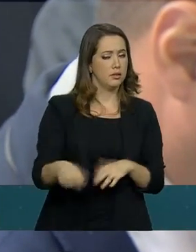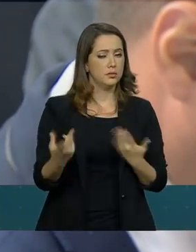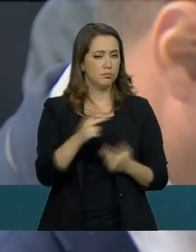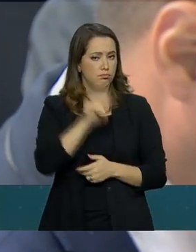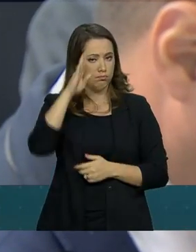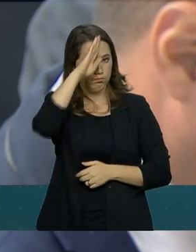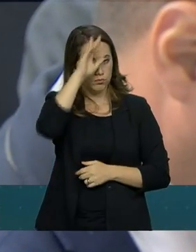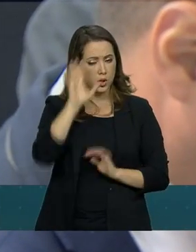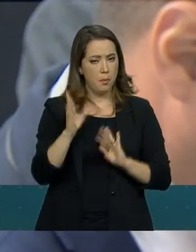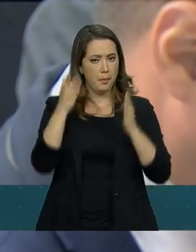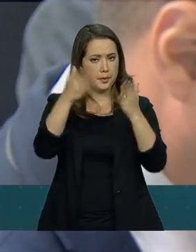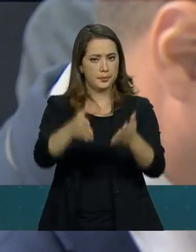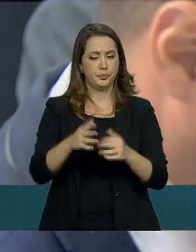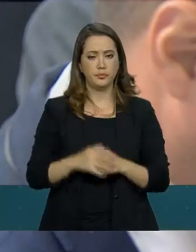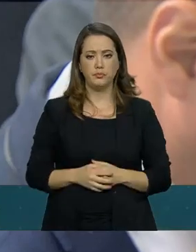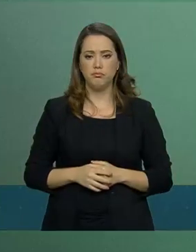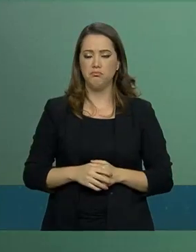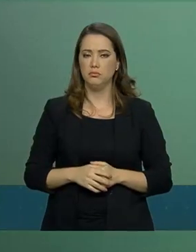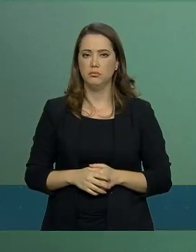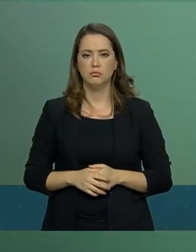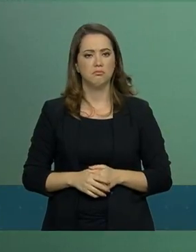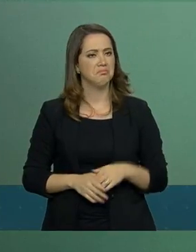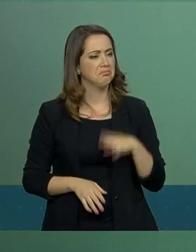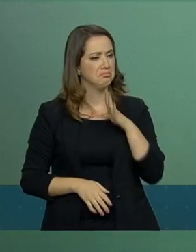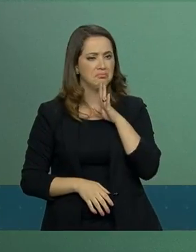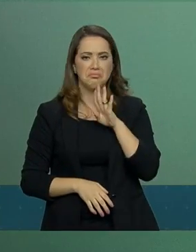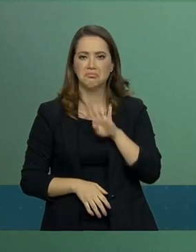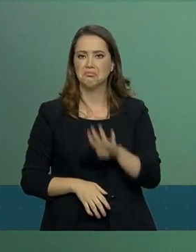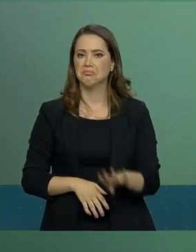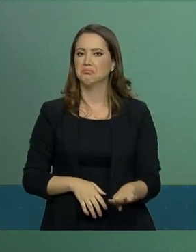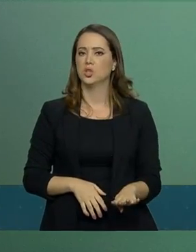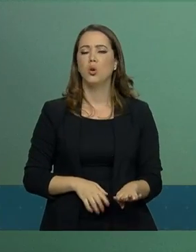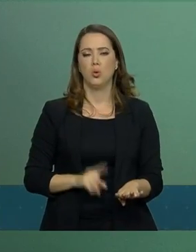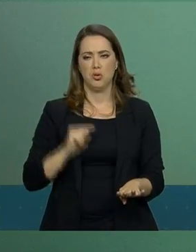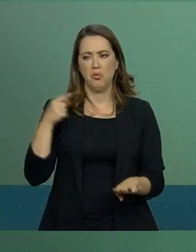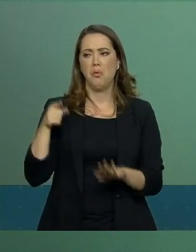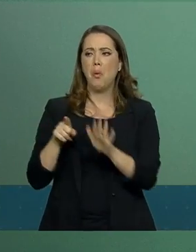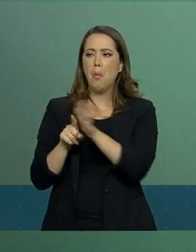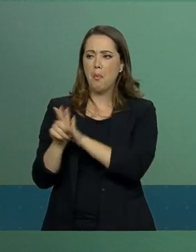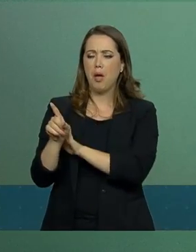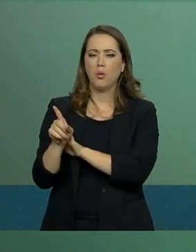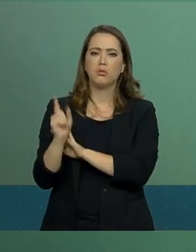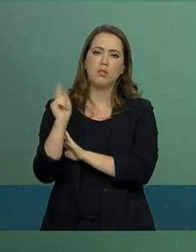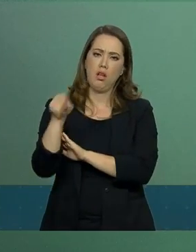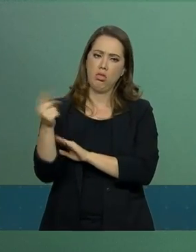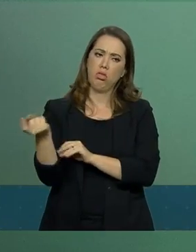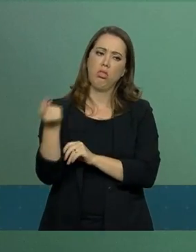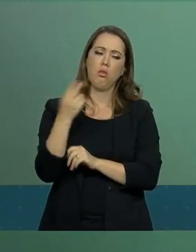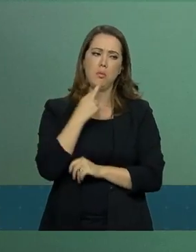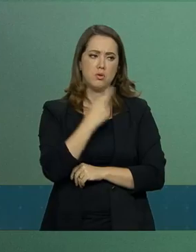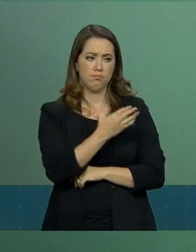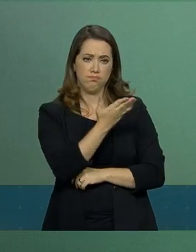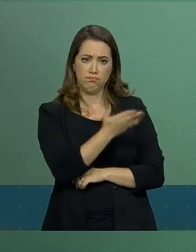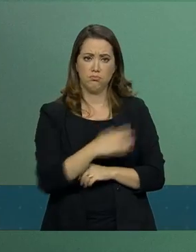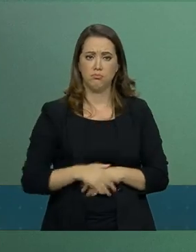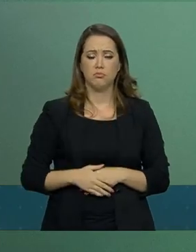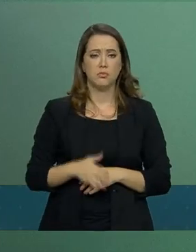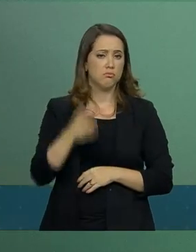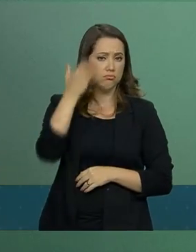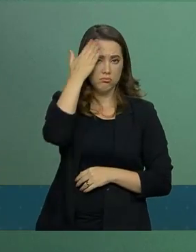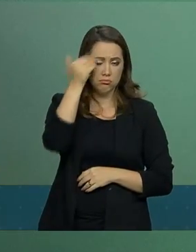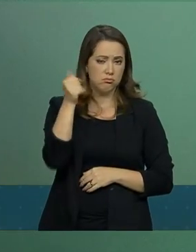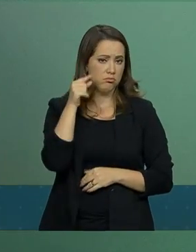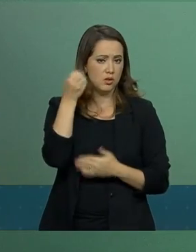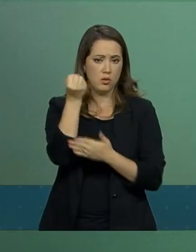O presidente participa? Beatriz, desconheço. Eu vou aprofundar e retorno para você. Não me foi informado sobre isso. Aliás, não estava